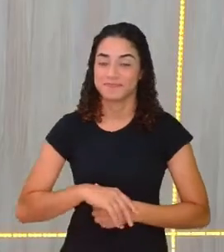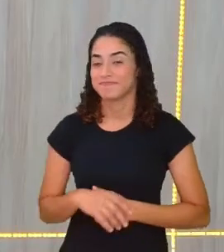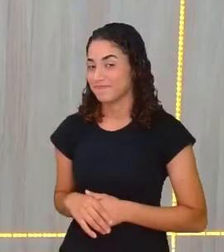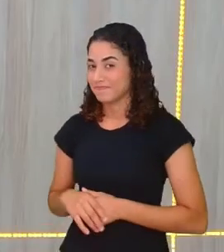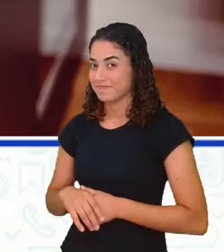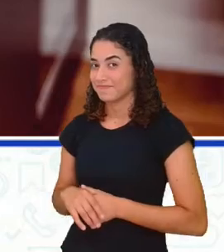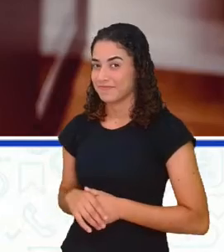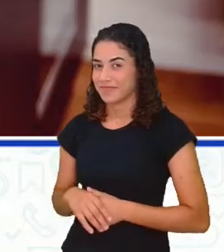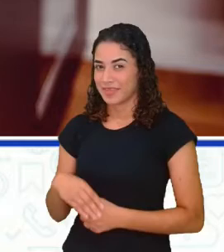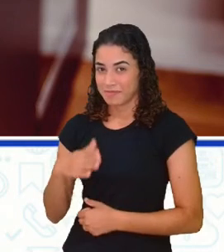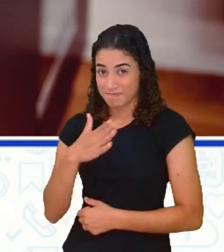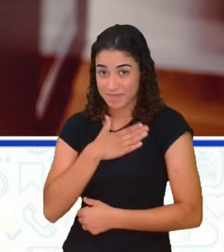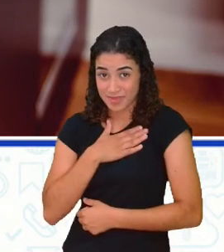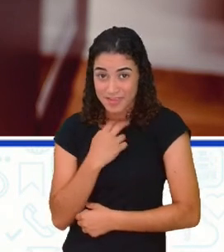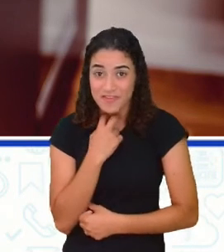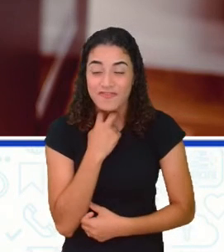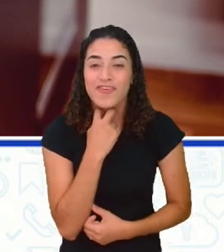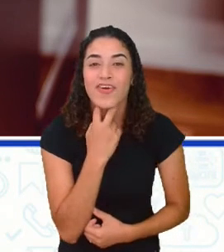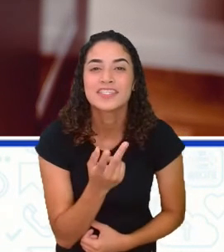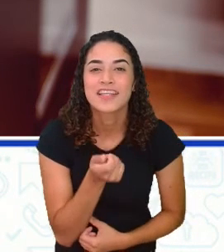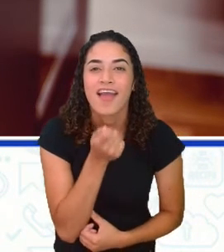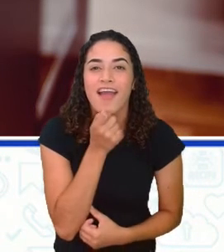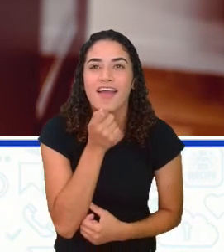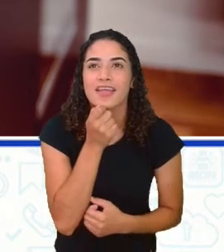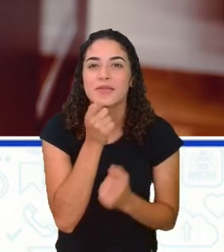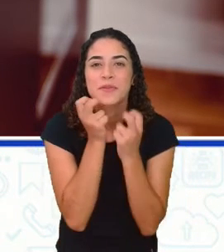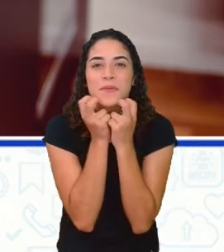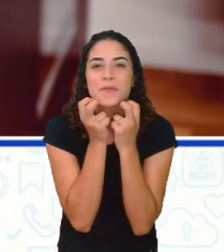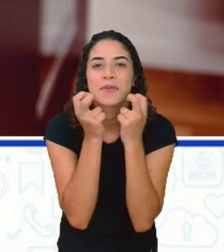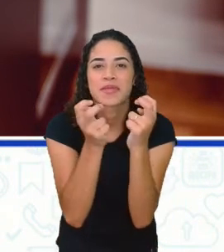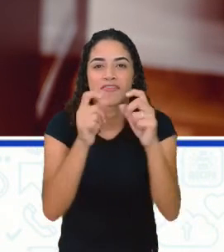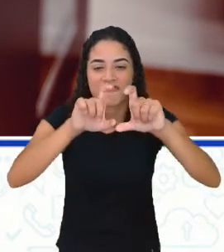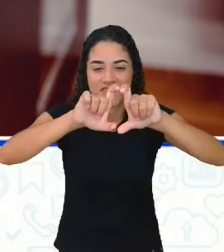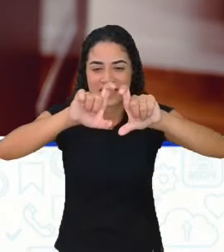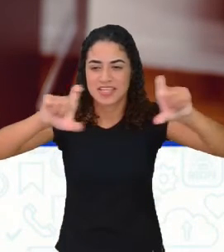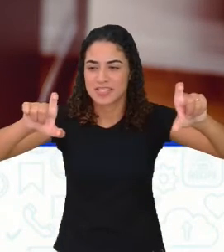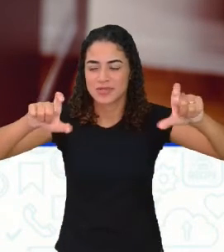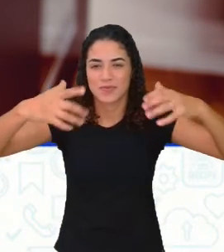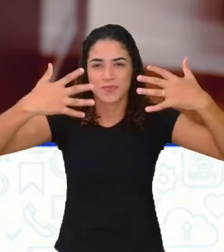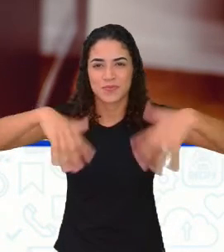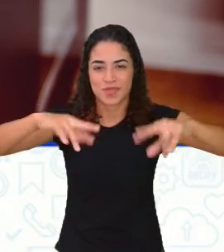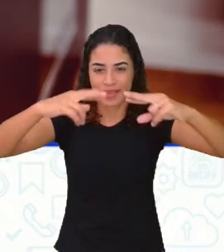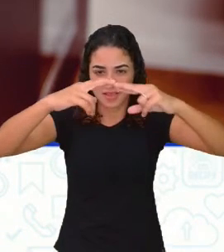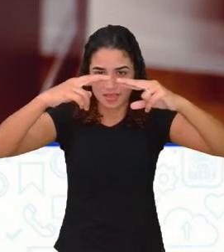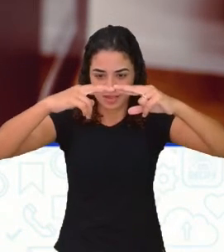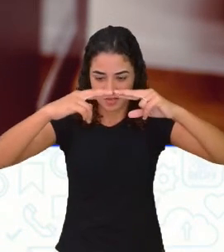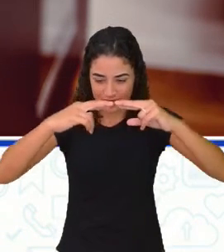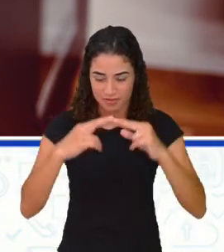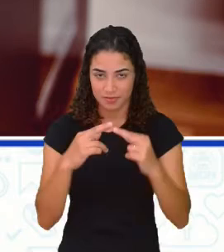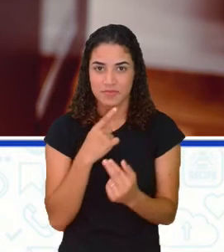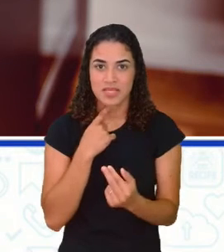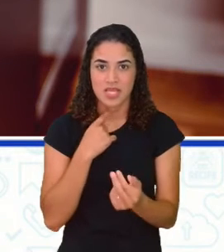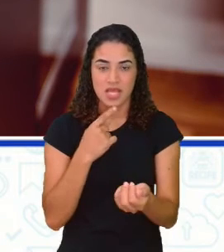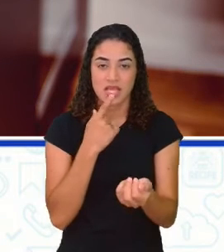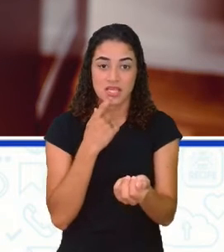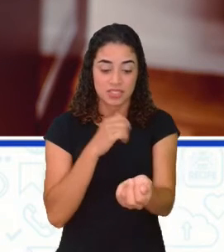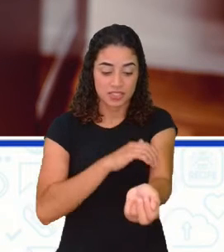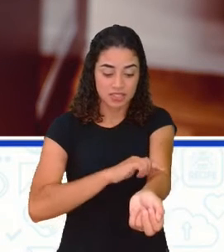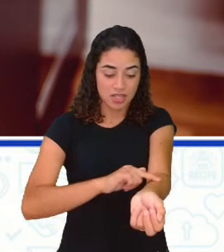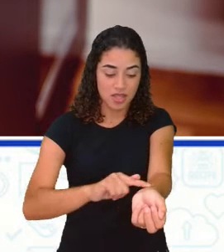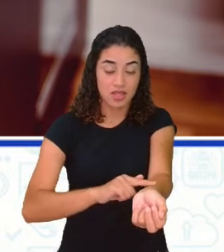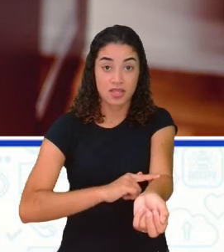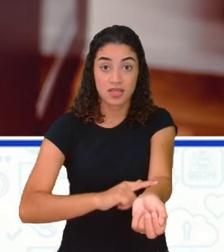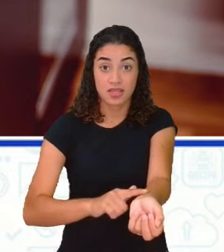a minha voz ainda ecoa versos perplexos com rimas de sangue e fome.